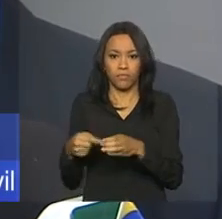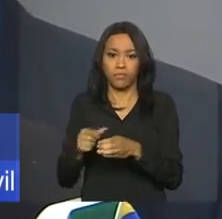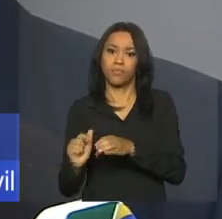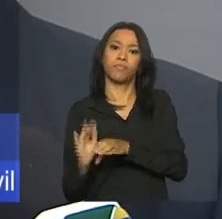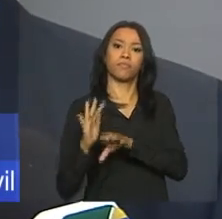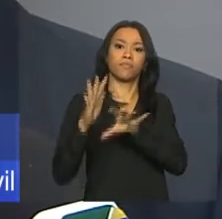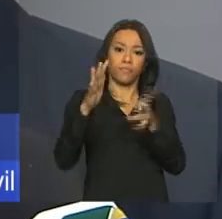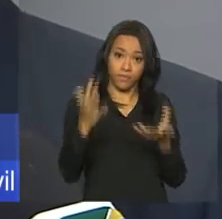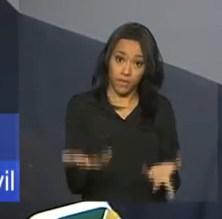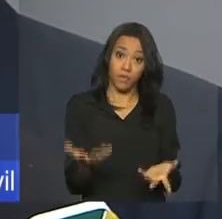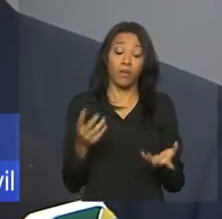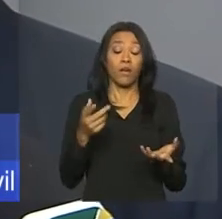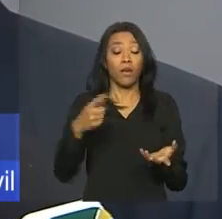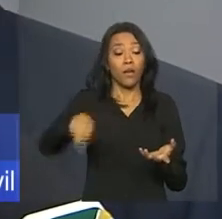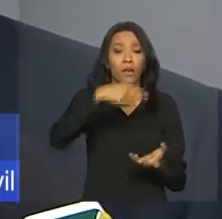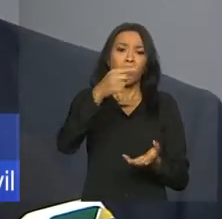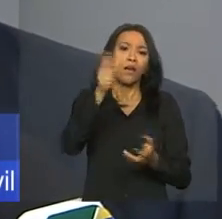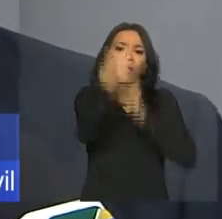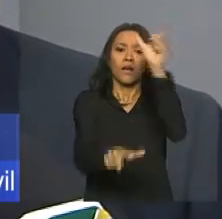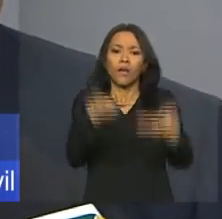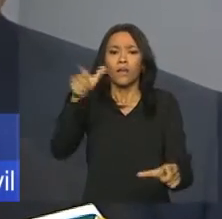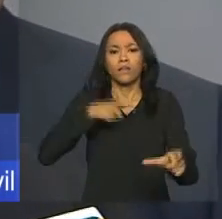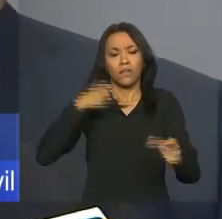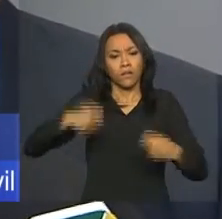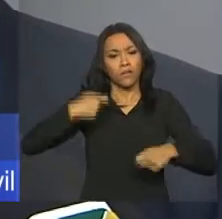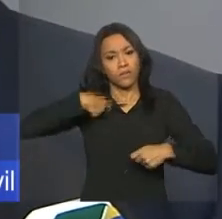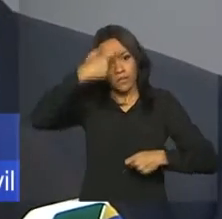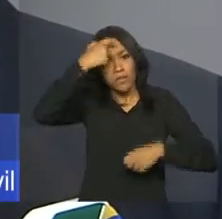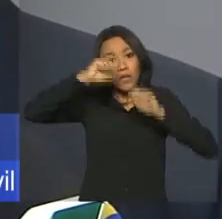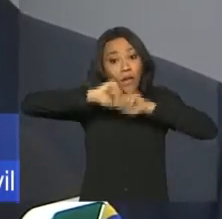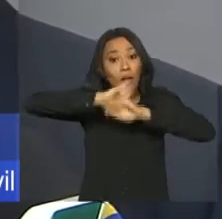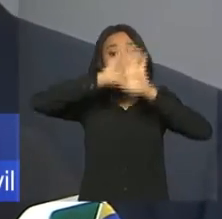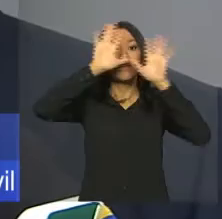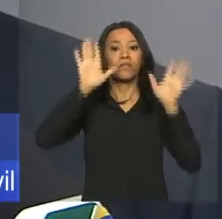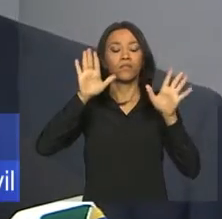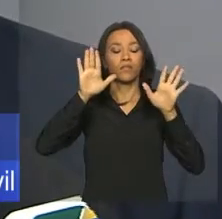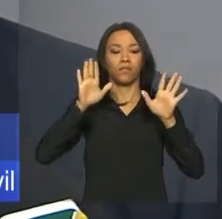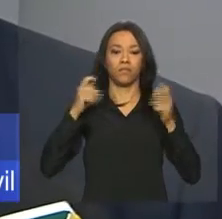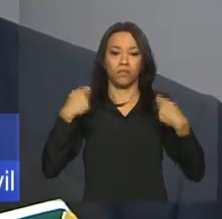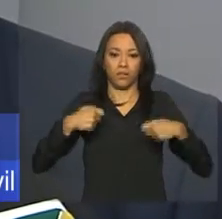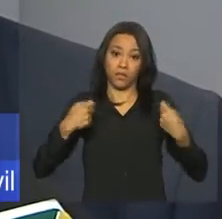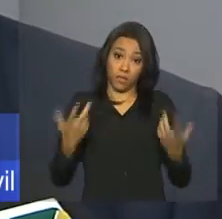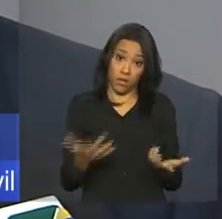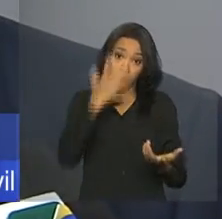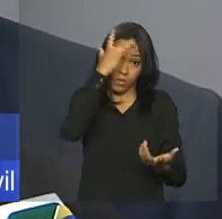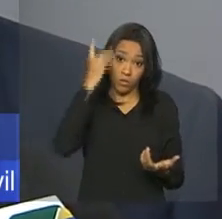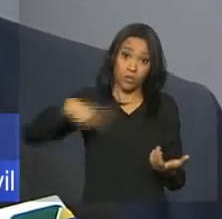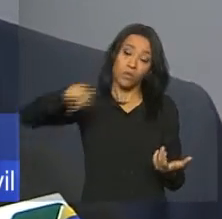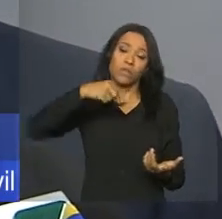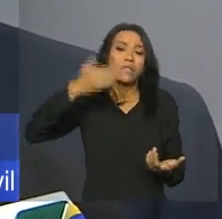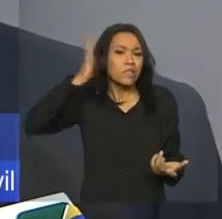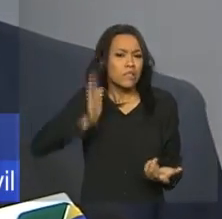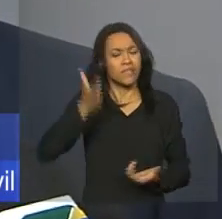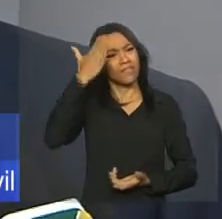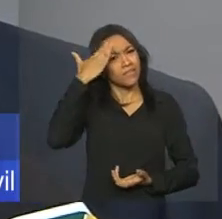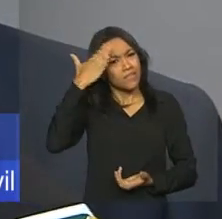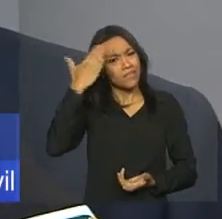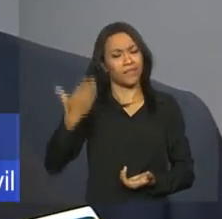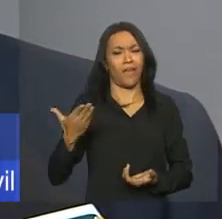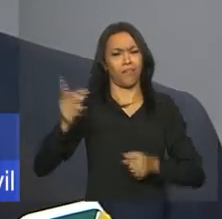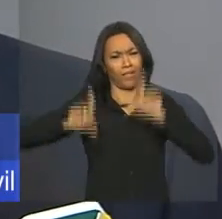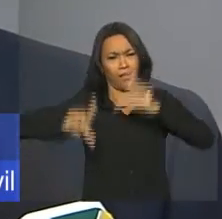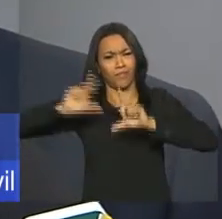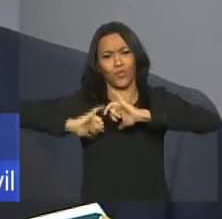não só esclarecida, mas trabalhando. Ou seja, o brasileiro já sabe, a mídia tem